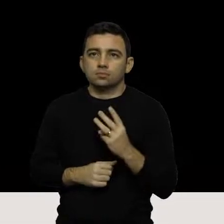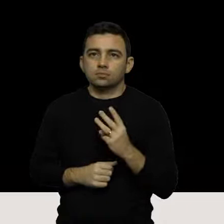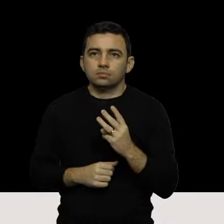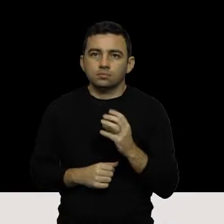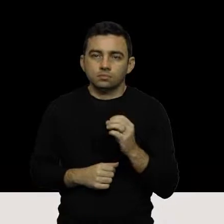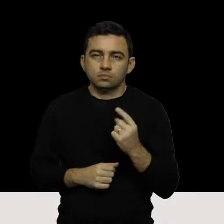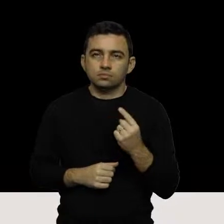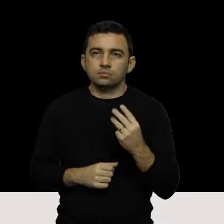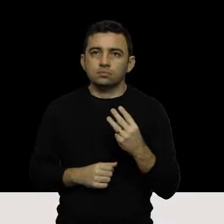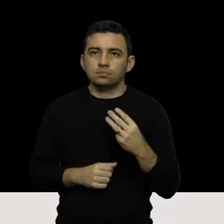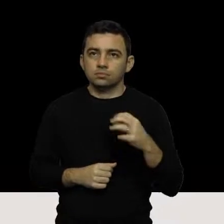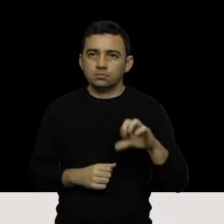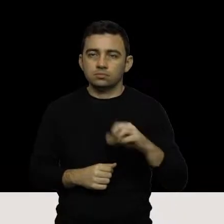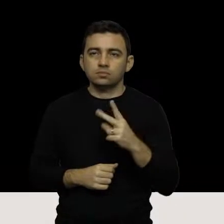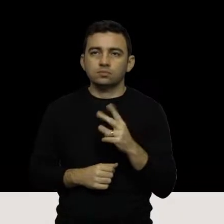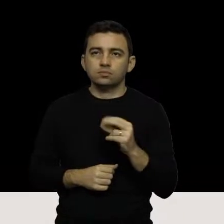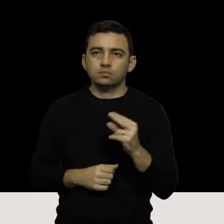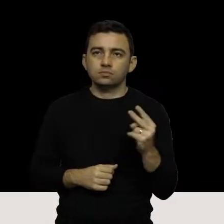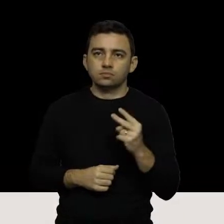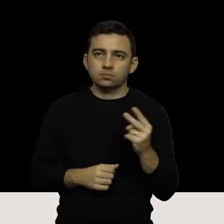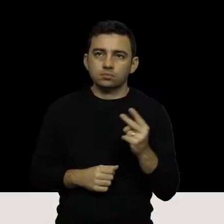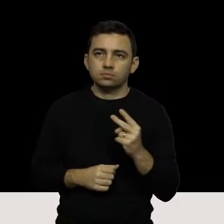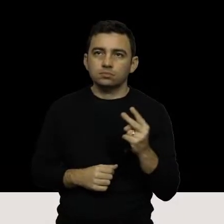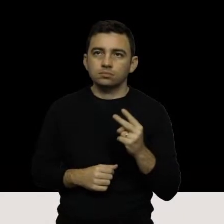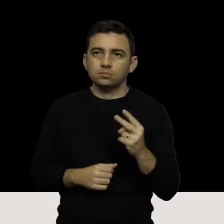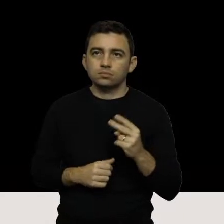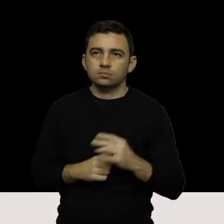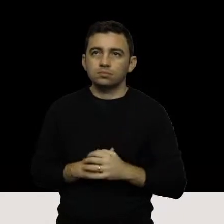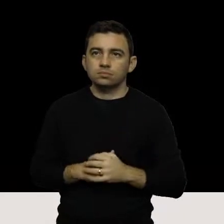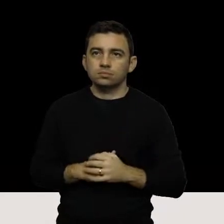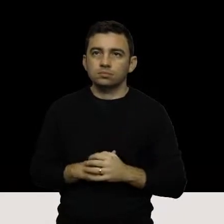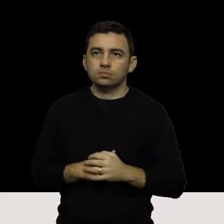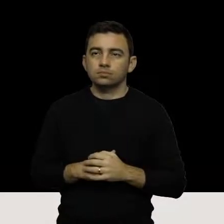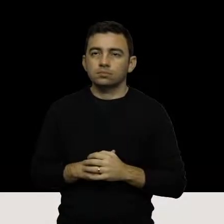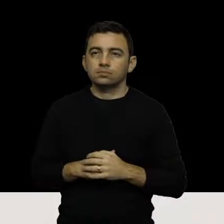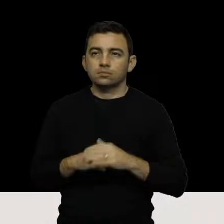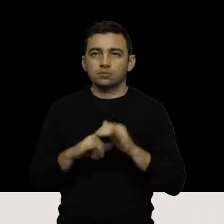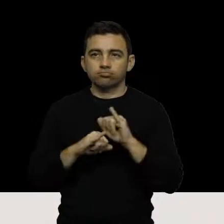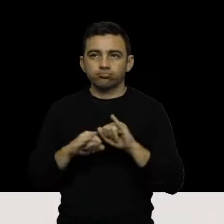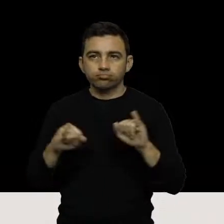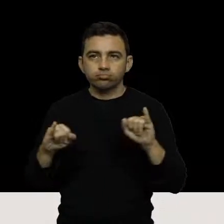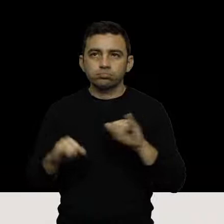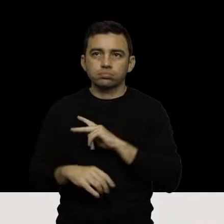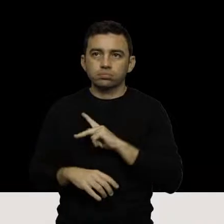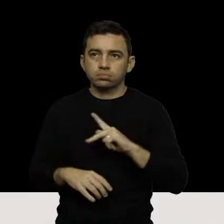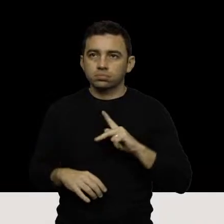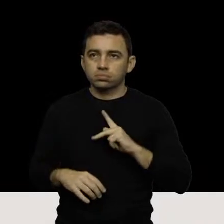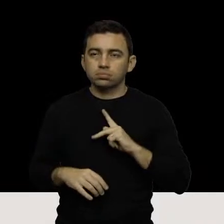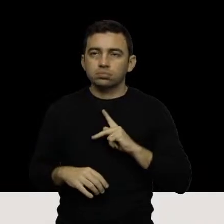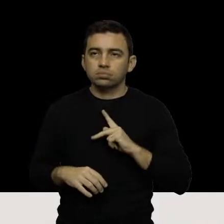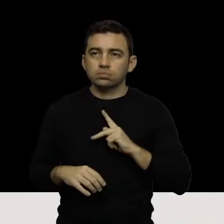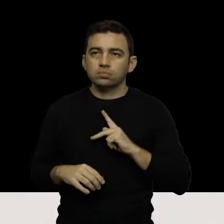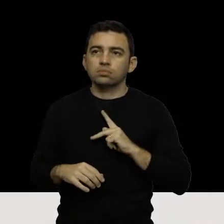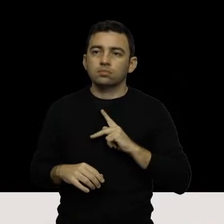.2022, divisível ao público para o